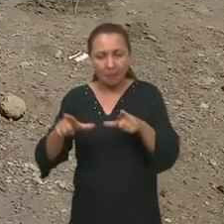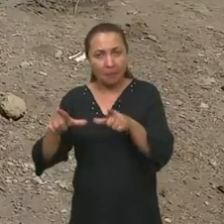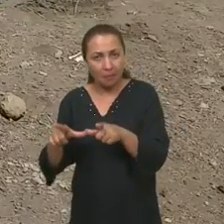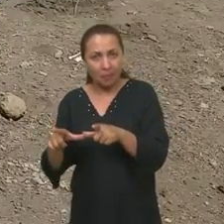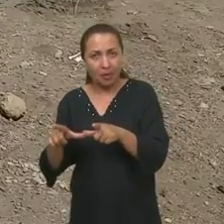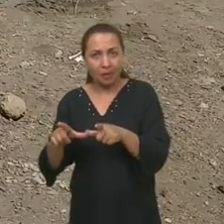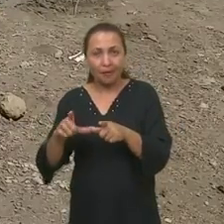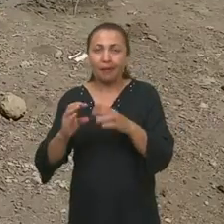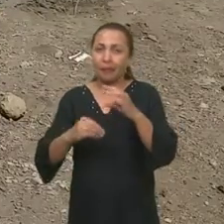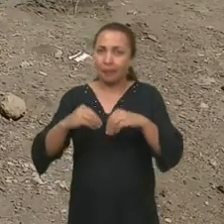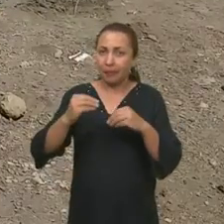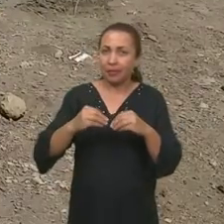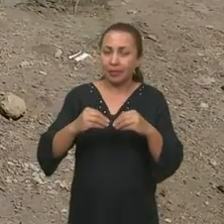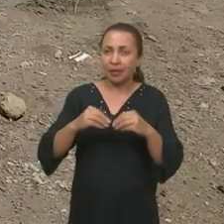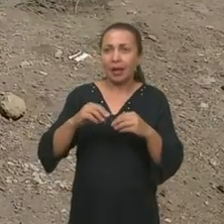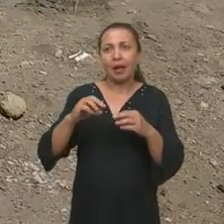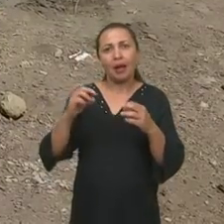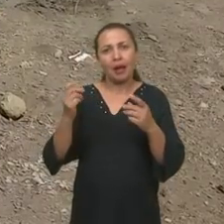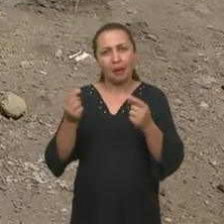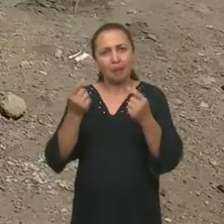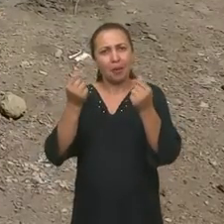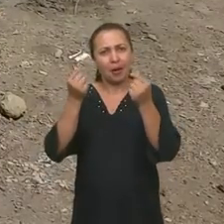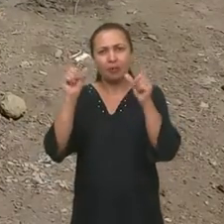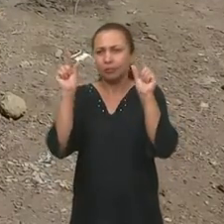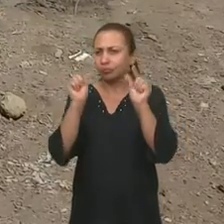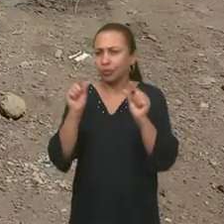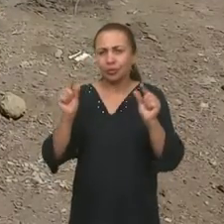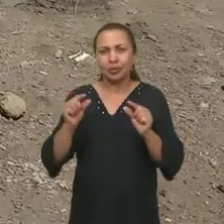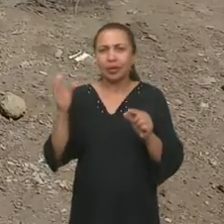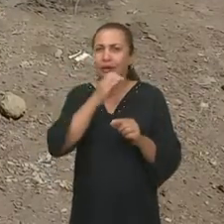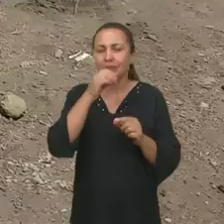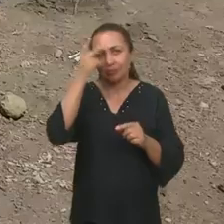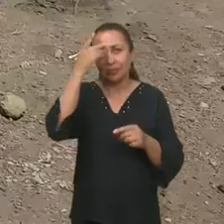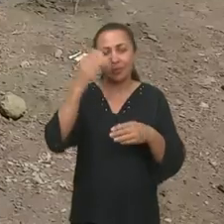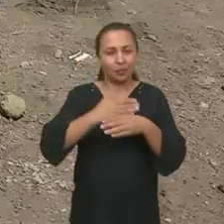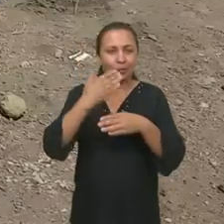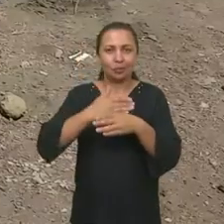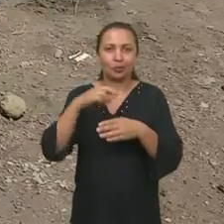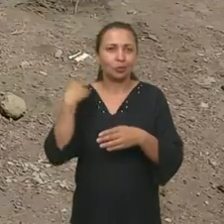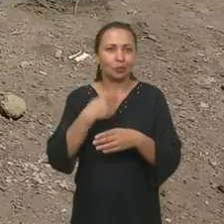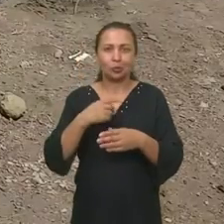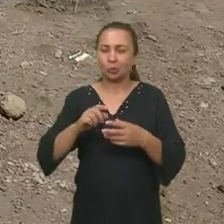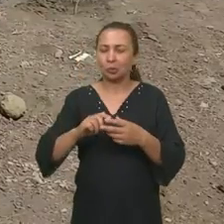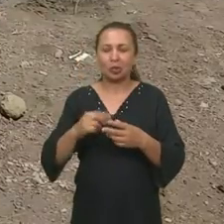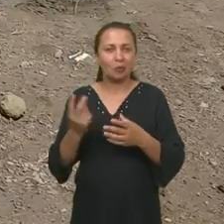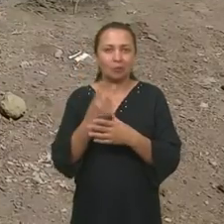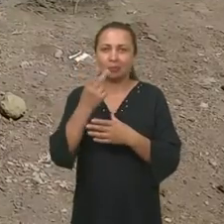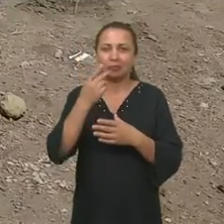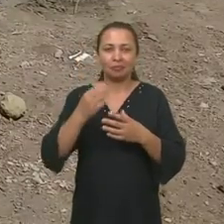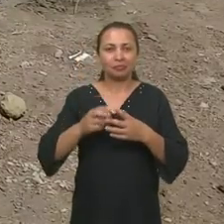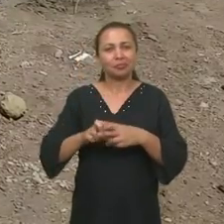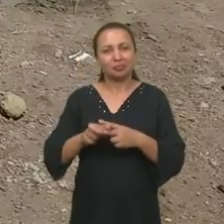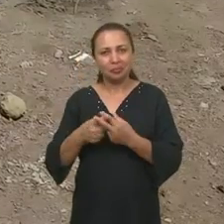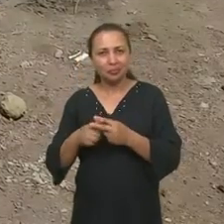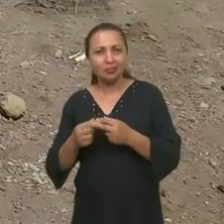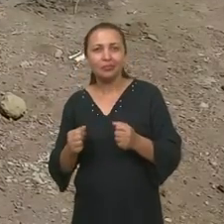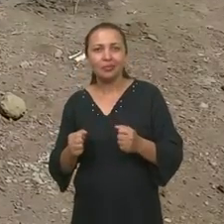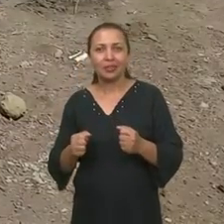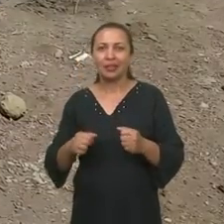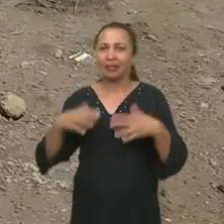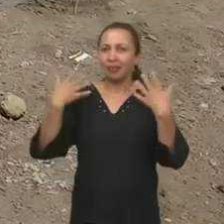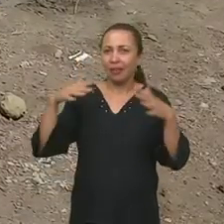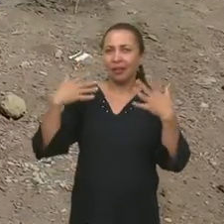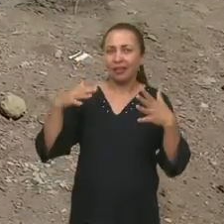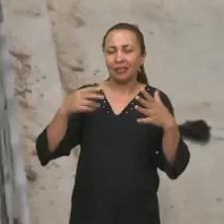porque é a maneira mais barata e mais rápida de se construir. Quando a gente não tem custo de manutenção, é um custo baixo, que